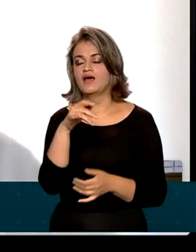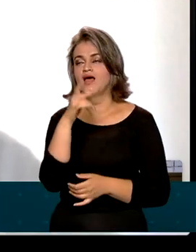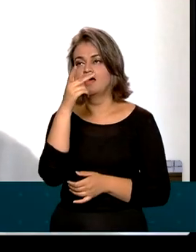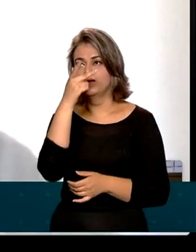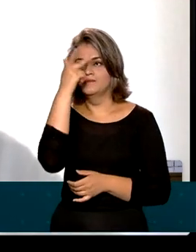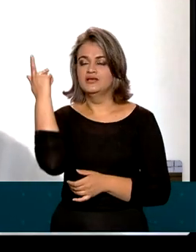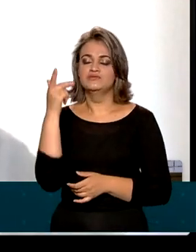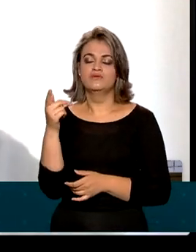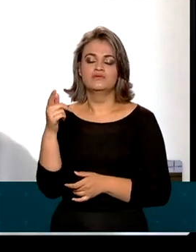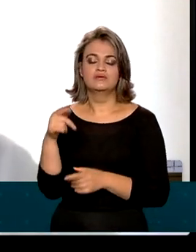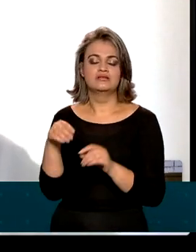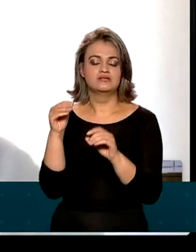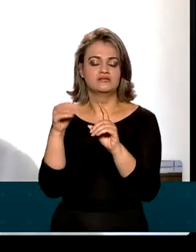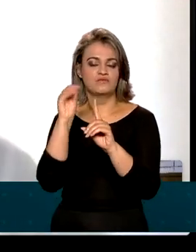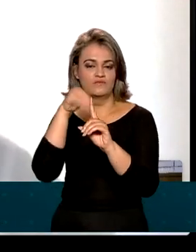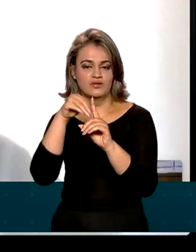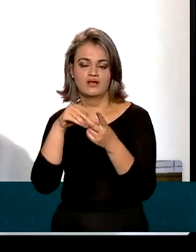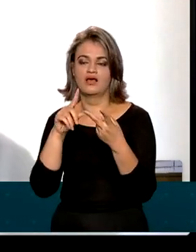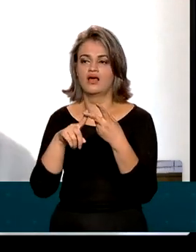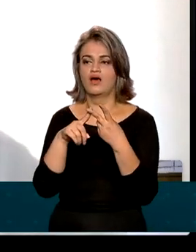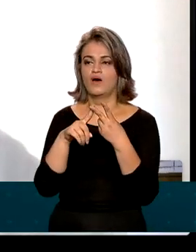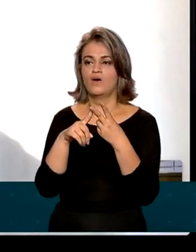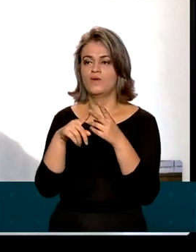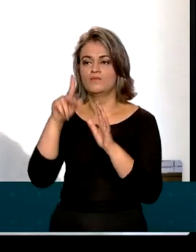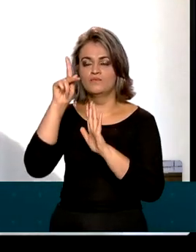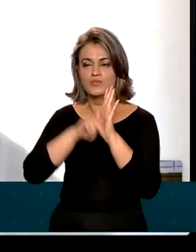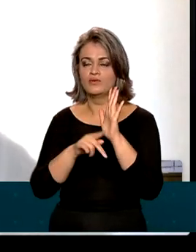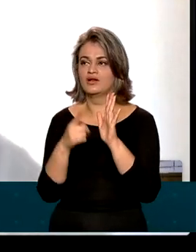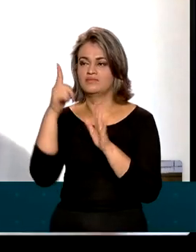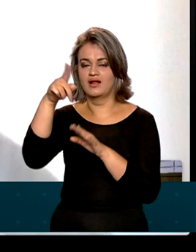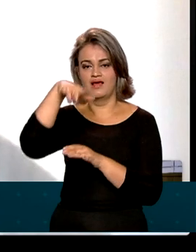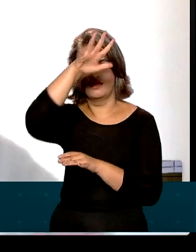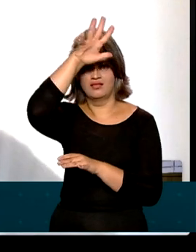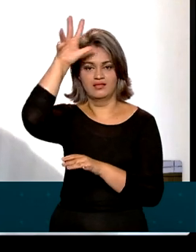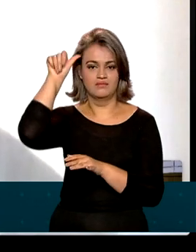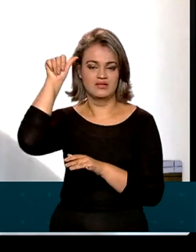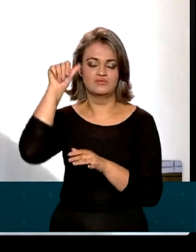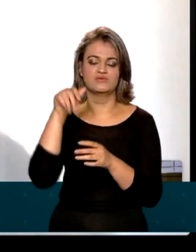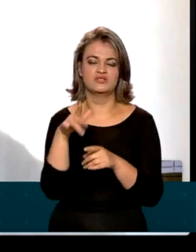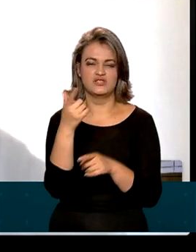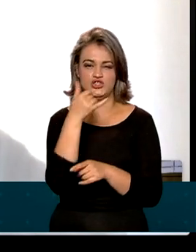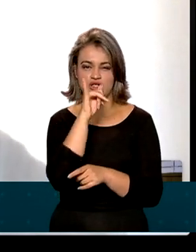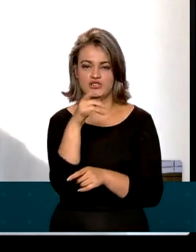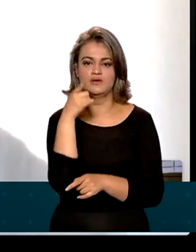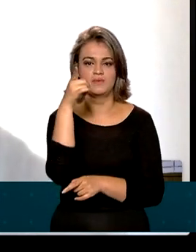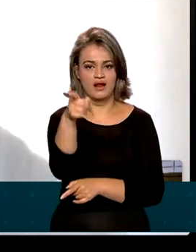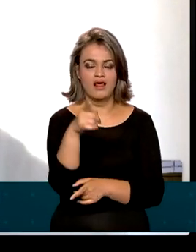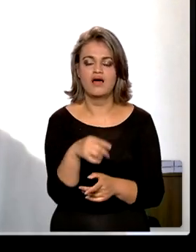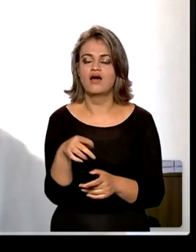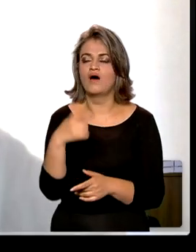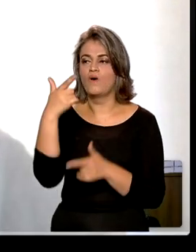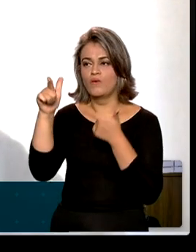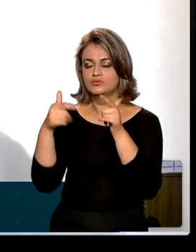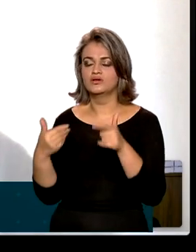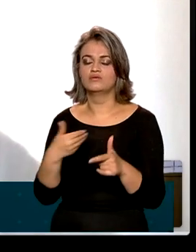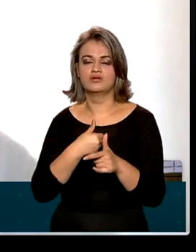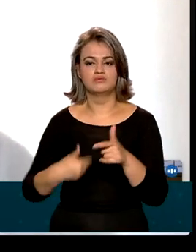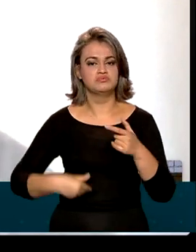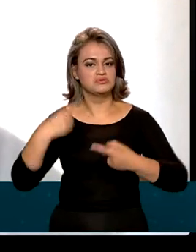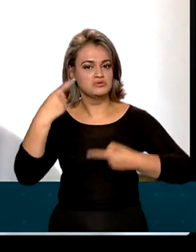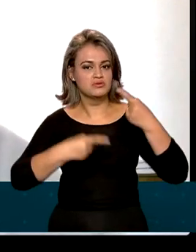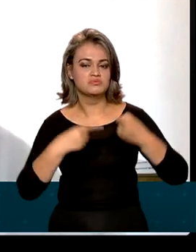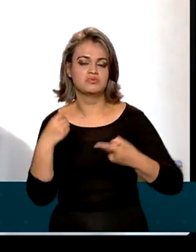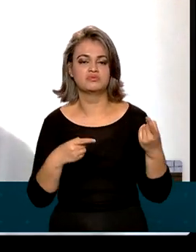renda, a universalização, o programa Mais Luz para a Amazônia e diversas outras políticas públicas que existem no setor.